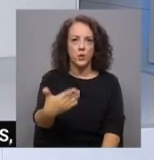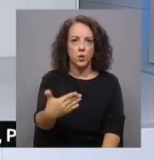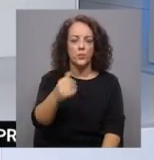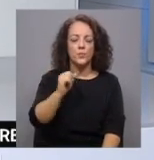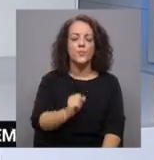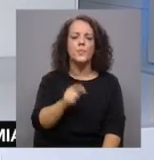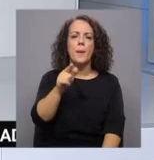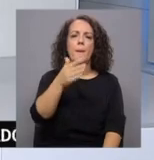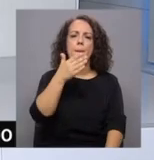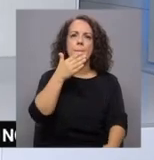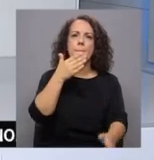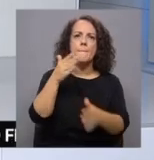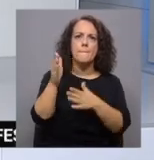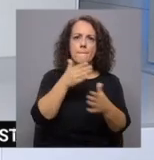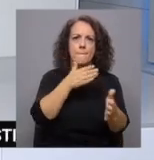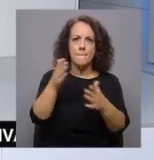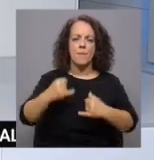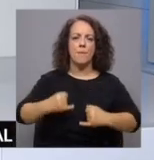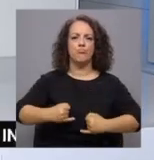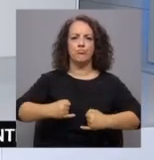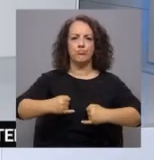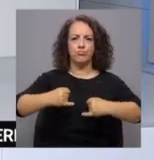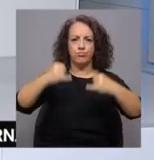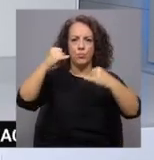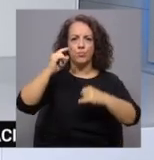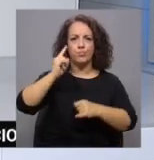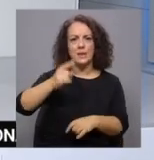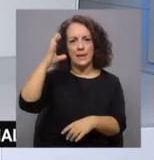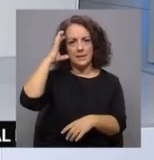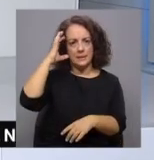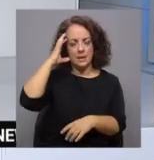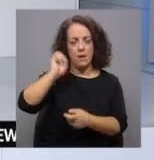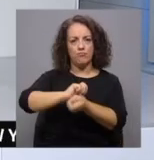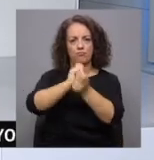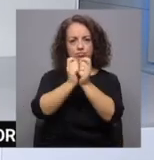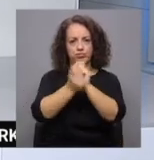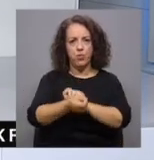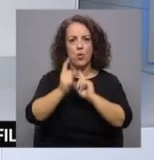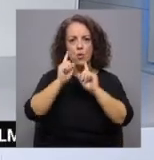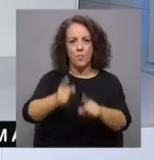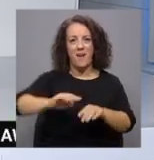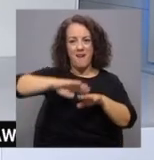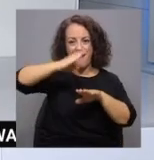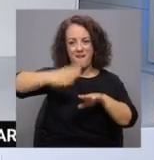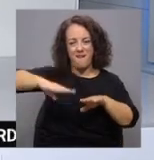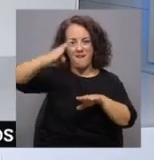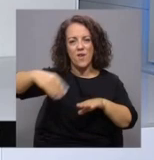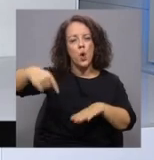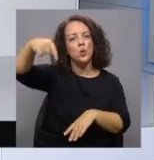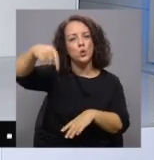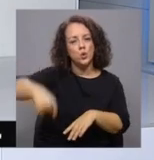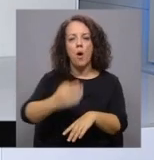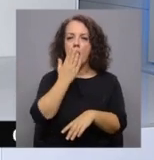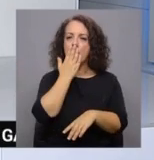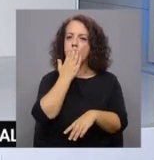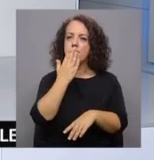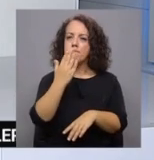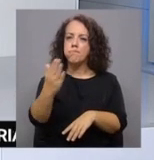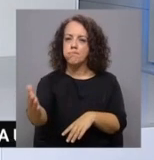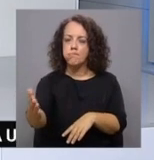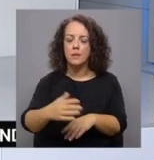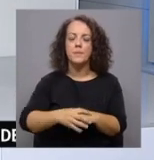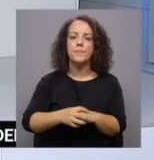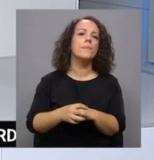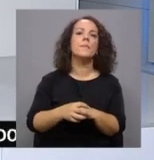moderado do quadrante leste, irá rodar para o quadrante sul a partir da tarde e também irá intensificar nas terras altas da região sul a partir do final da tarde.